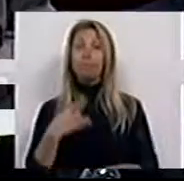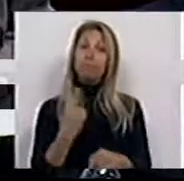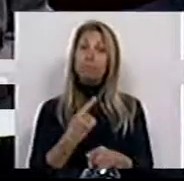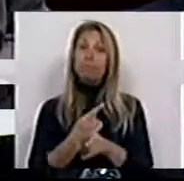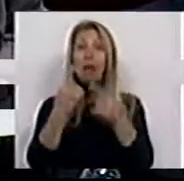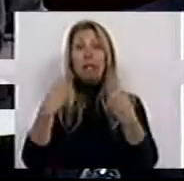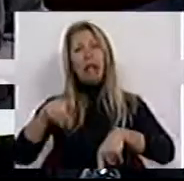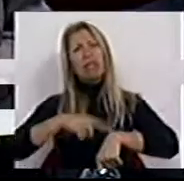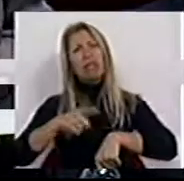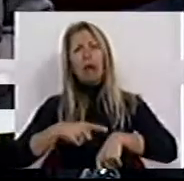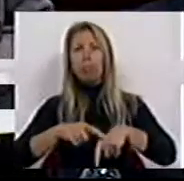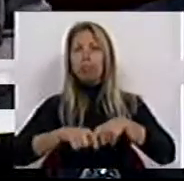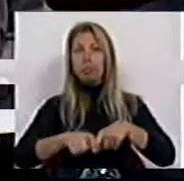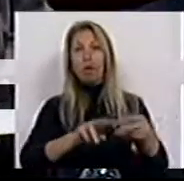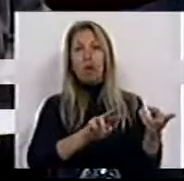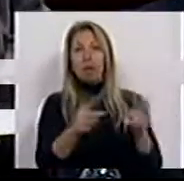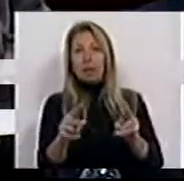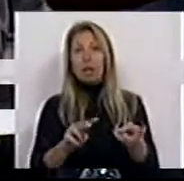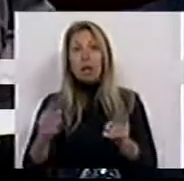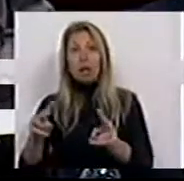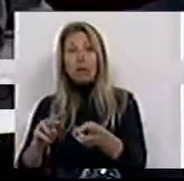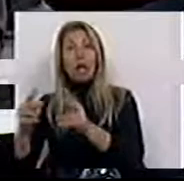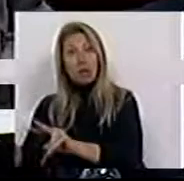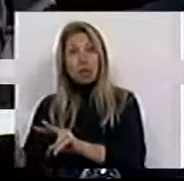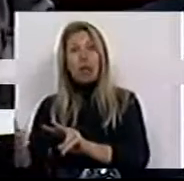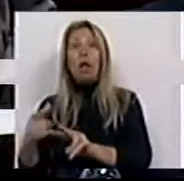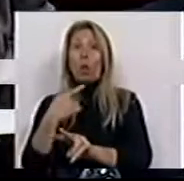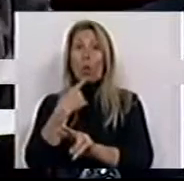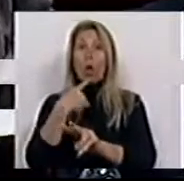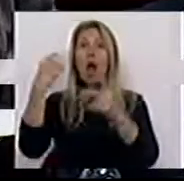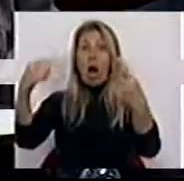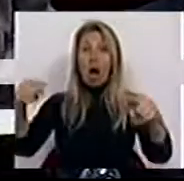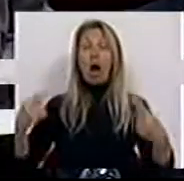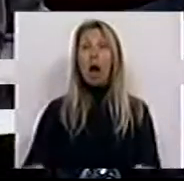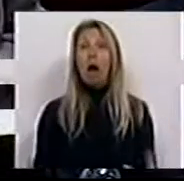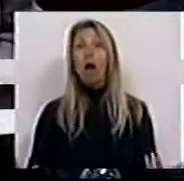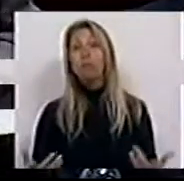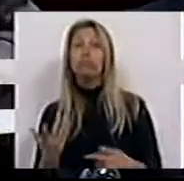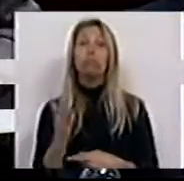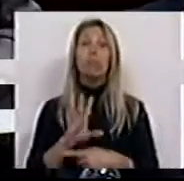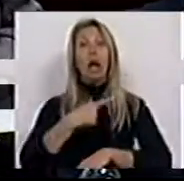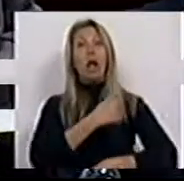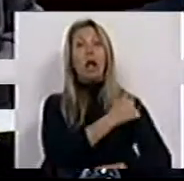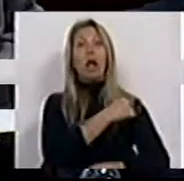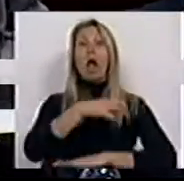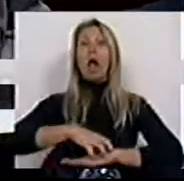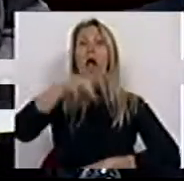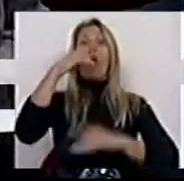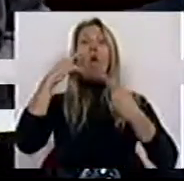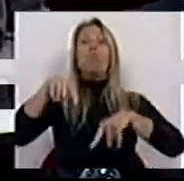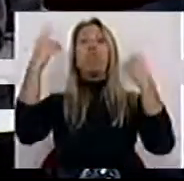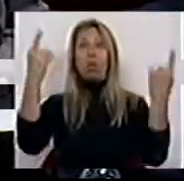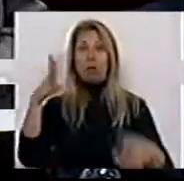períodos transitórios bastante grandes, no caso do edificado público 10 anos,